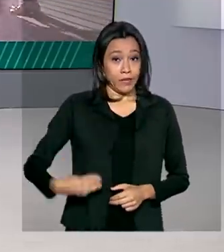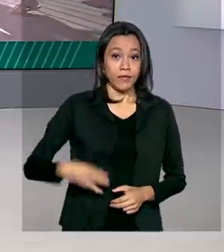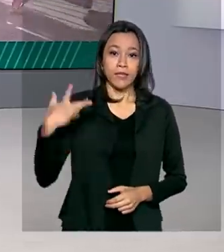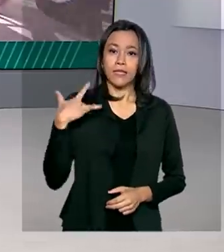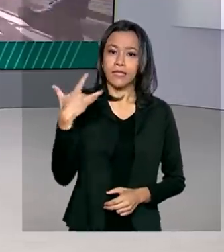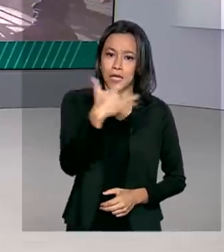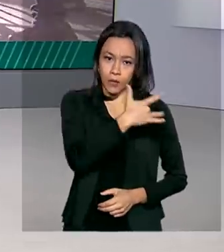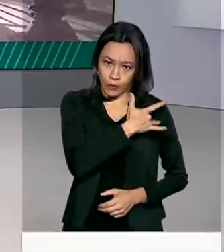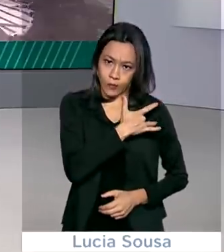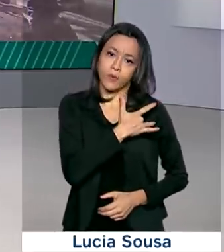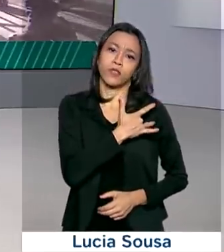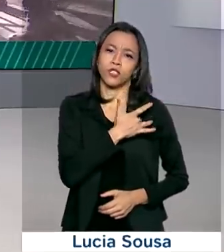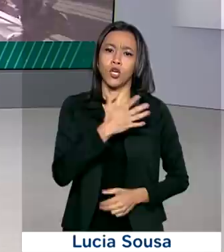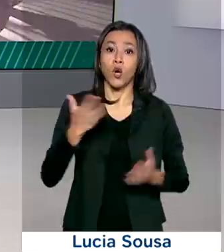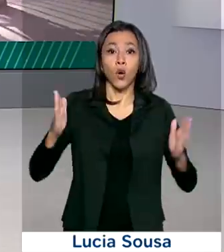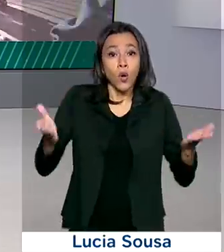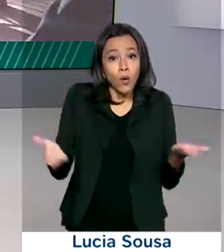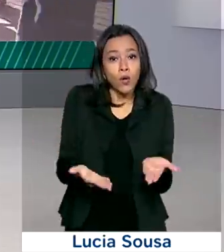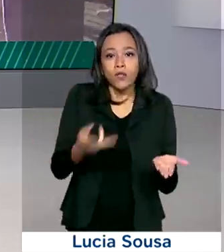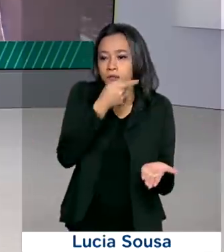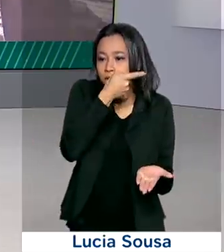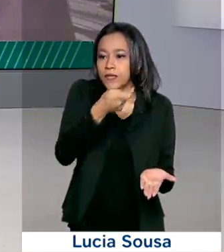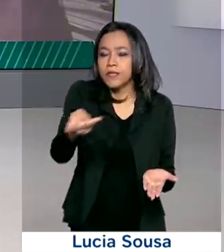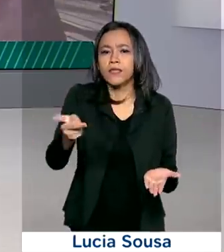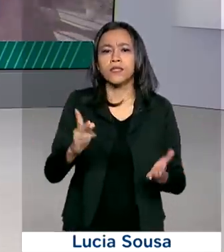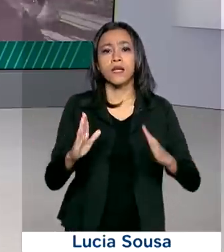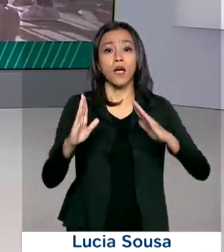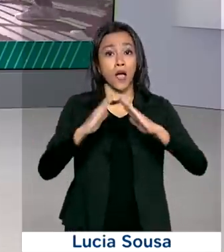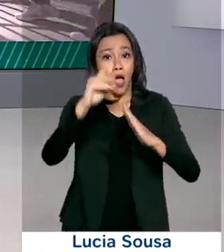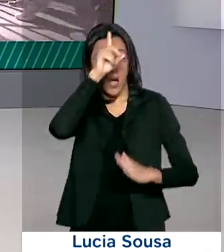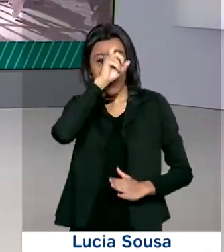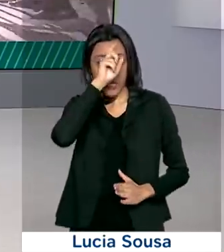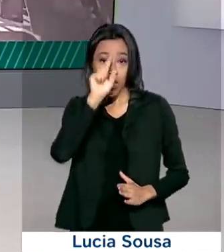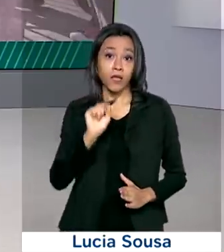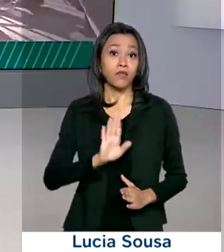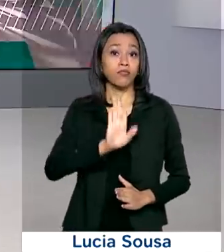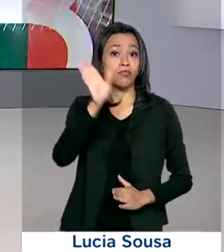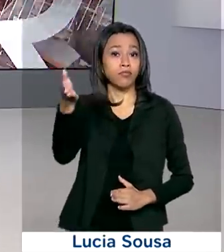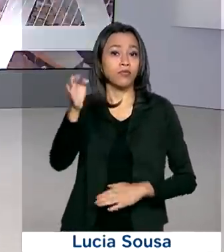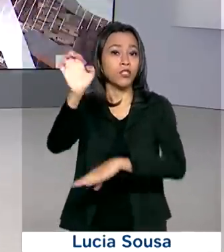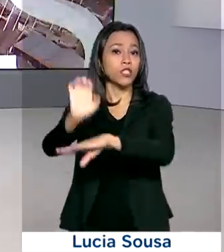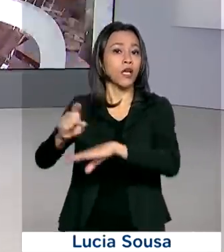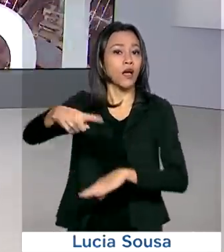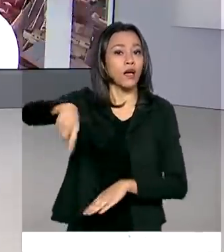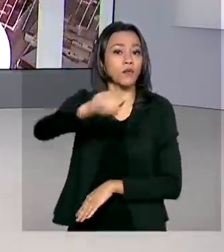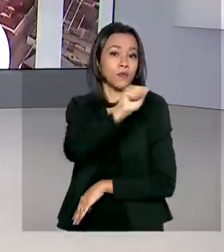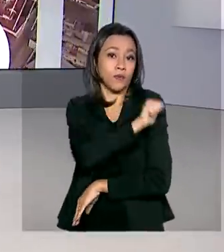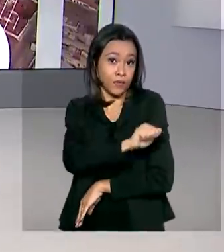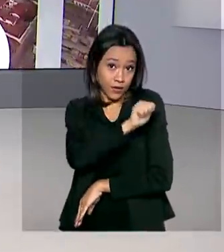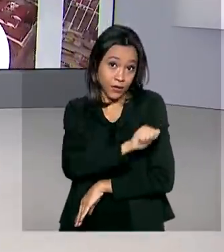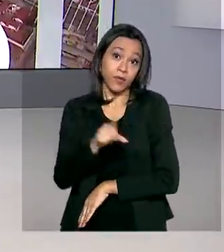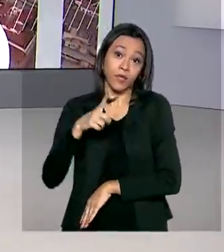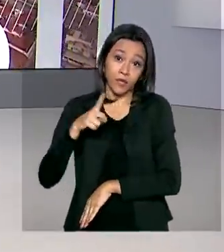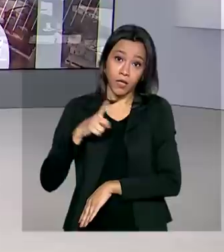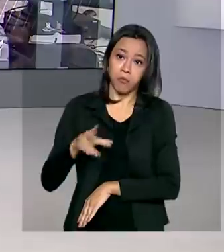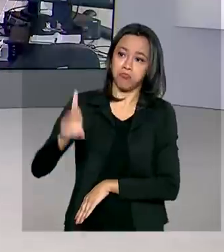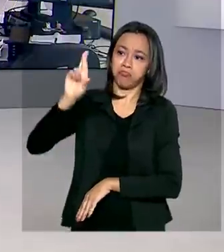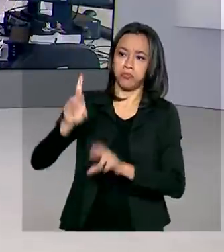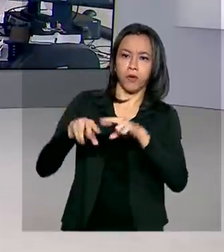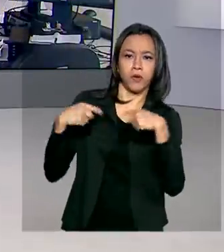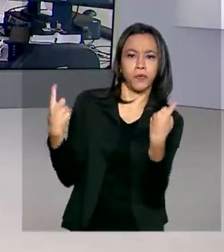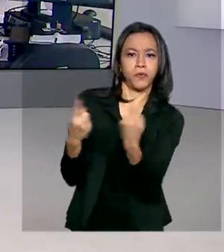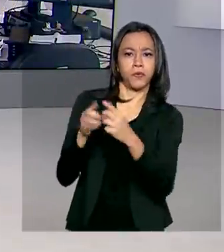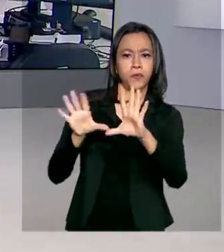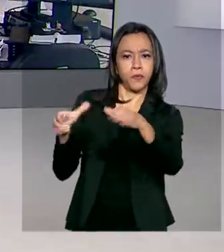Saúde, Nelson Teich, visita hoje hospitais no Rio de Janeiro e se reúne com autoridades do Estado. É para lá agora que a gente vai